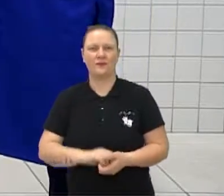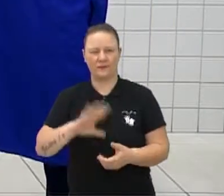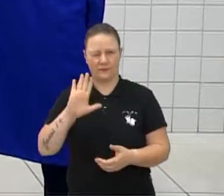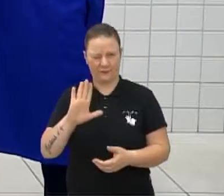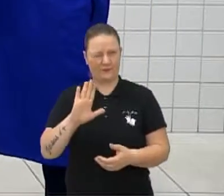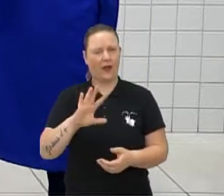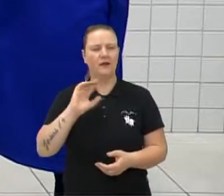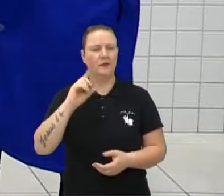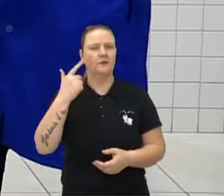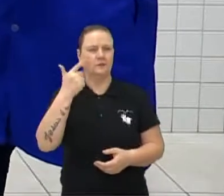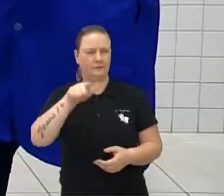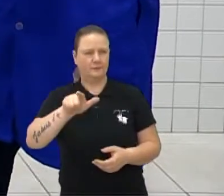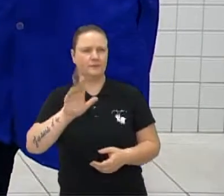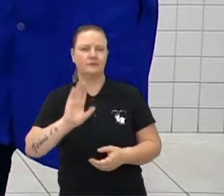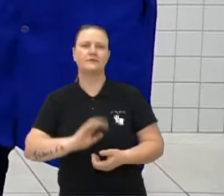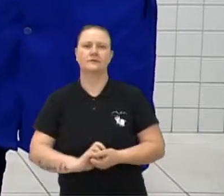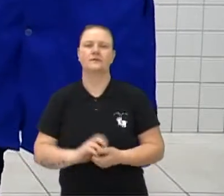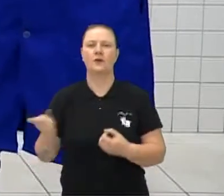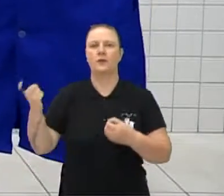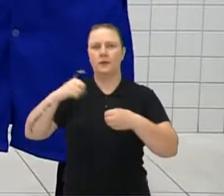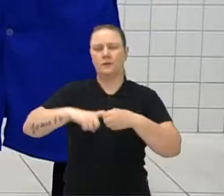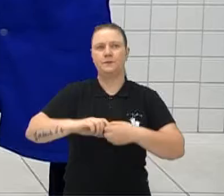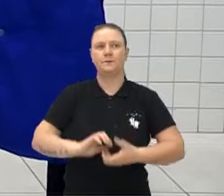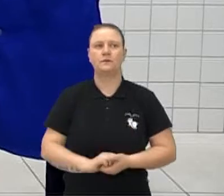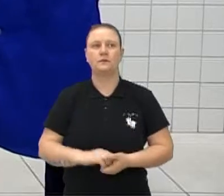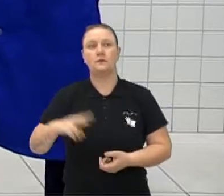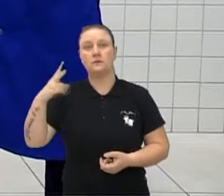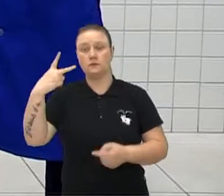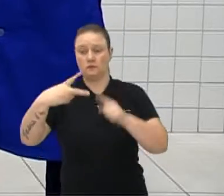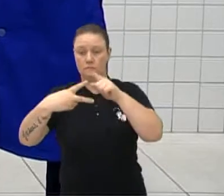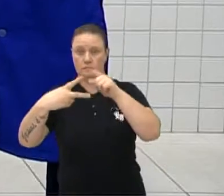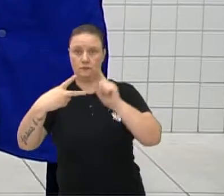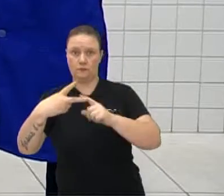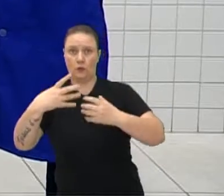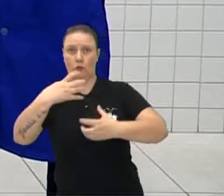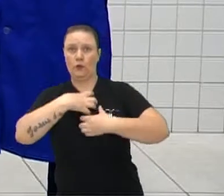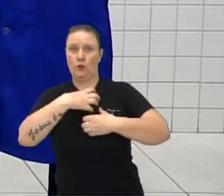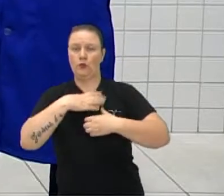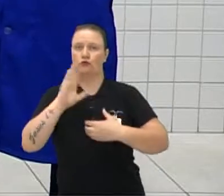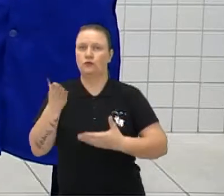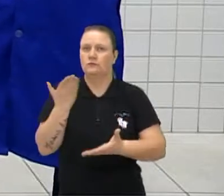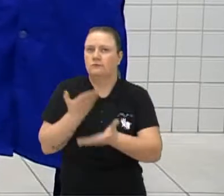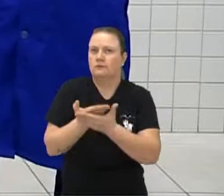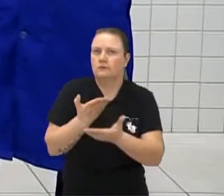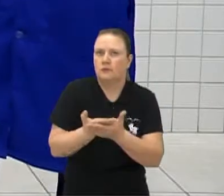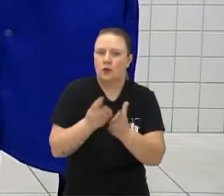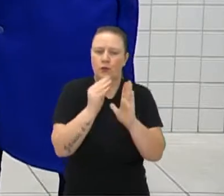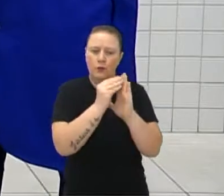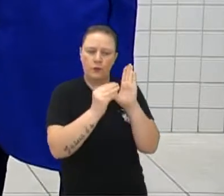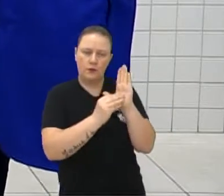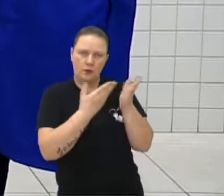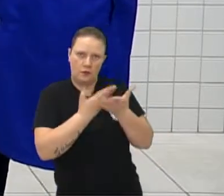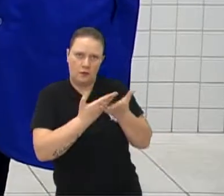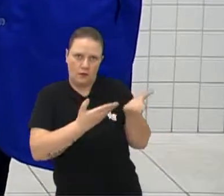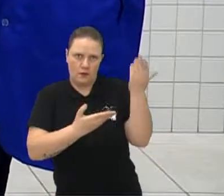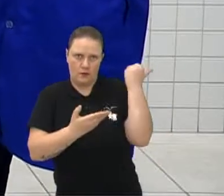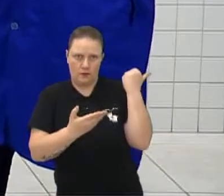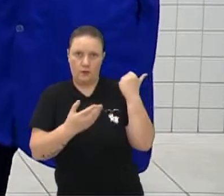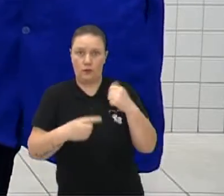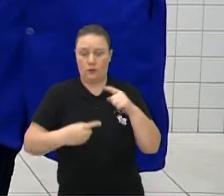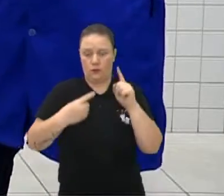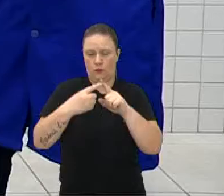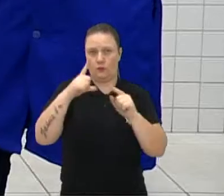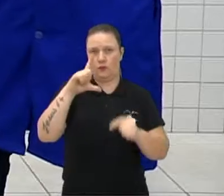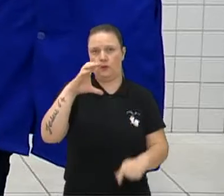bem. Vamos passar rapidinho, né? Então, vamos só lembrar dois estilos que nós estudamos já nas aulas anteriores. Um foi o